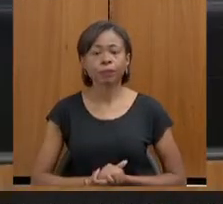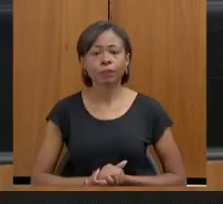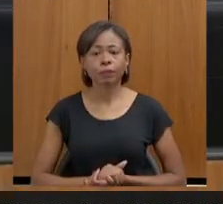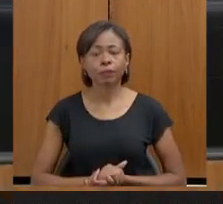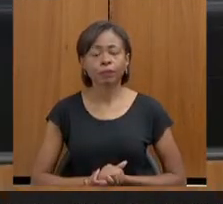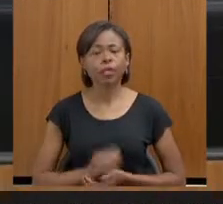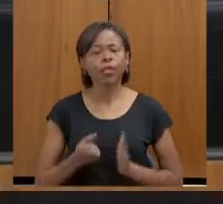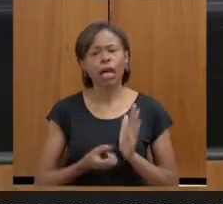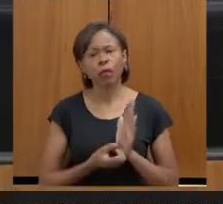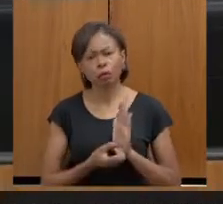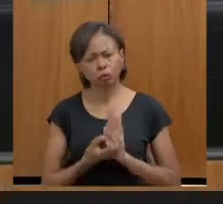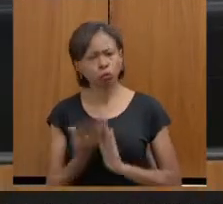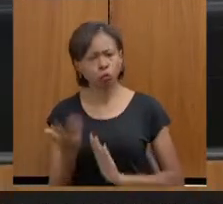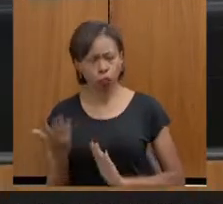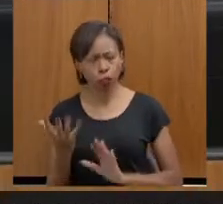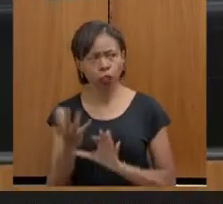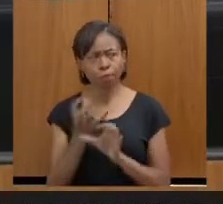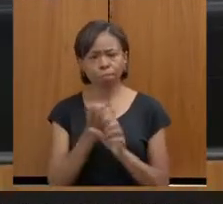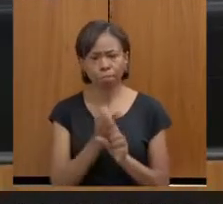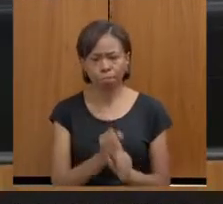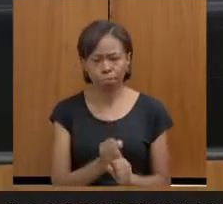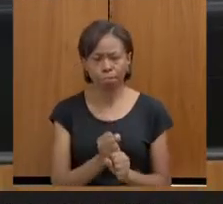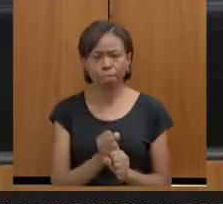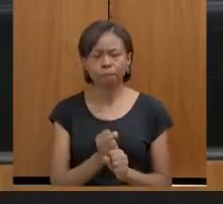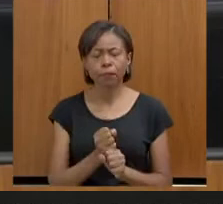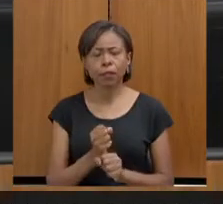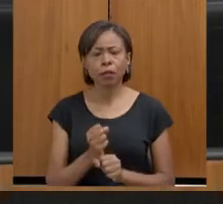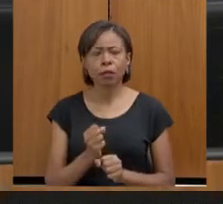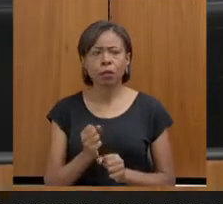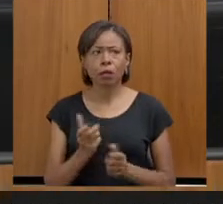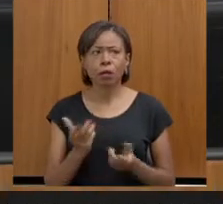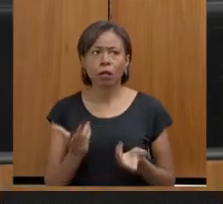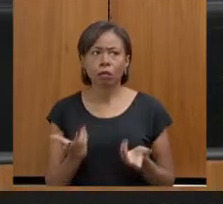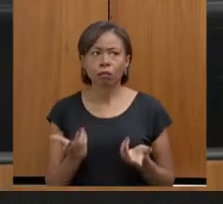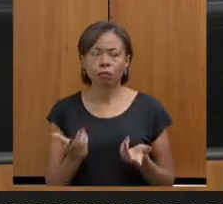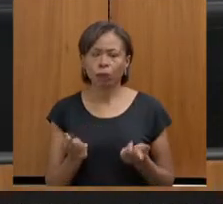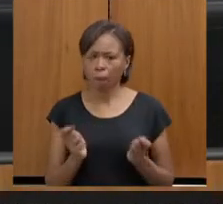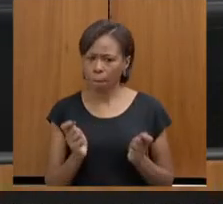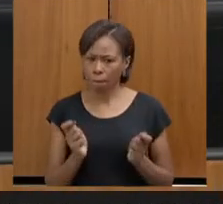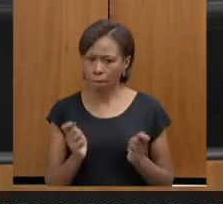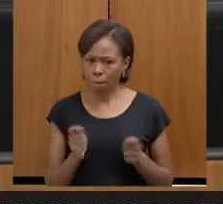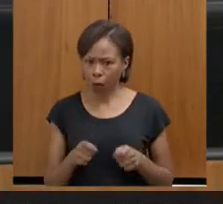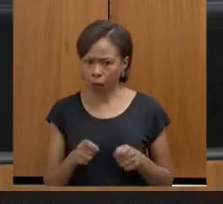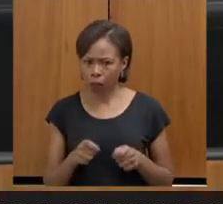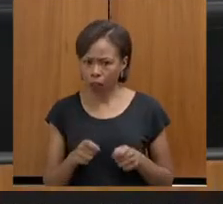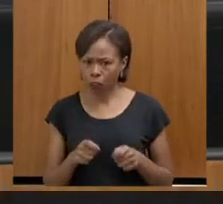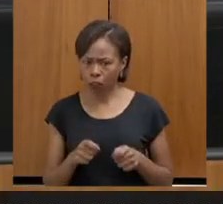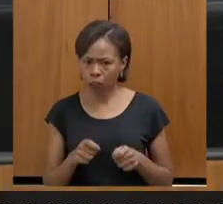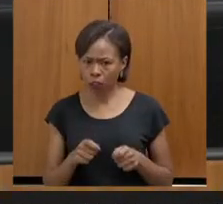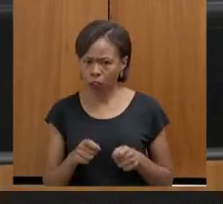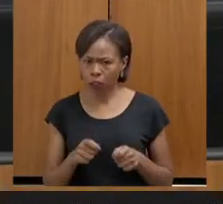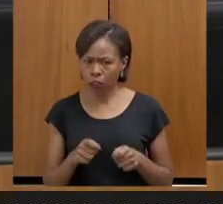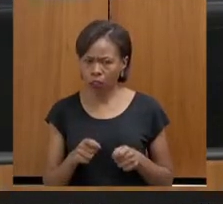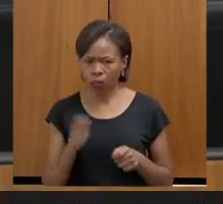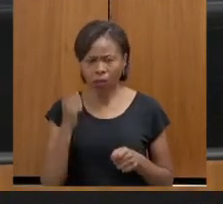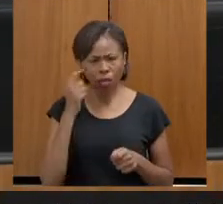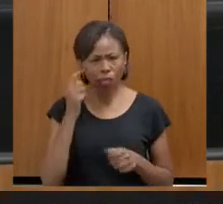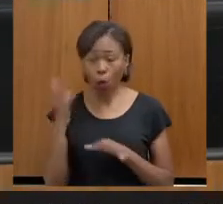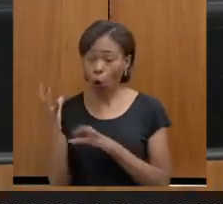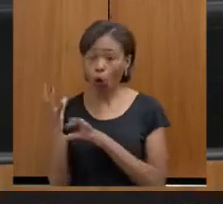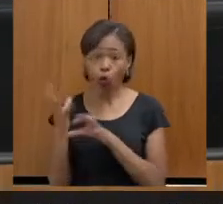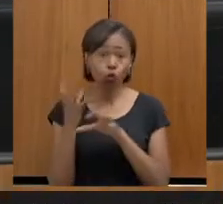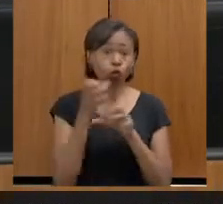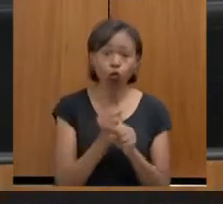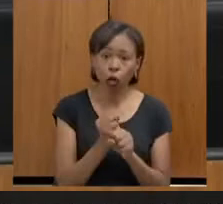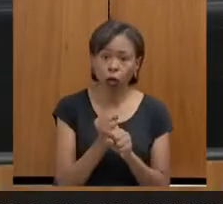números, nós podemos afirmar que ele não reflete o número total de mulheres atendidas,